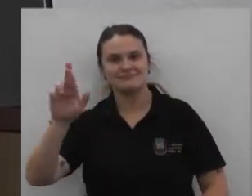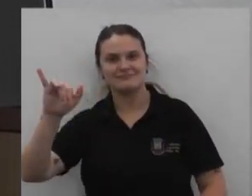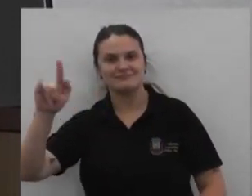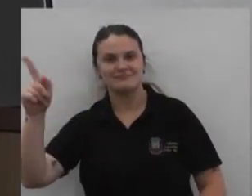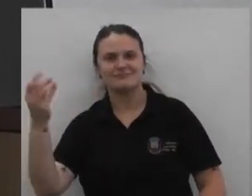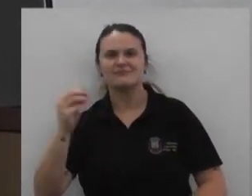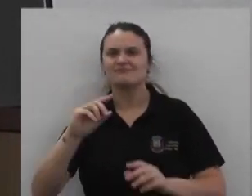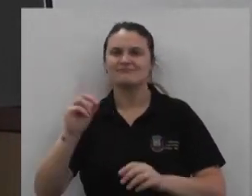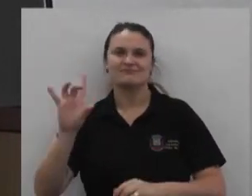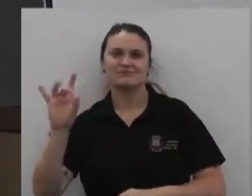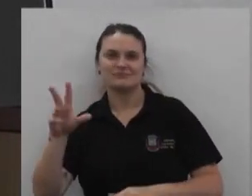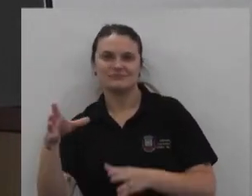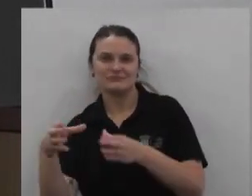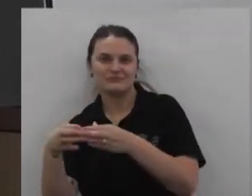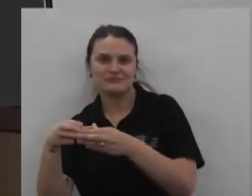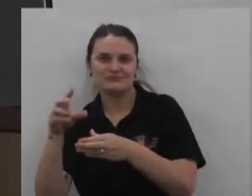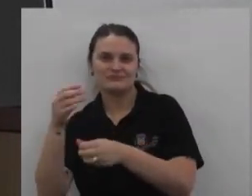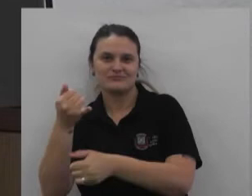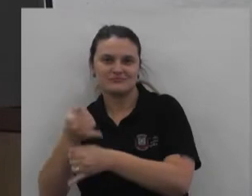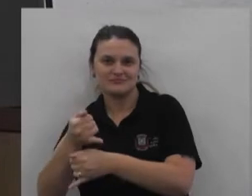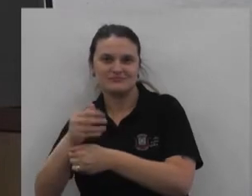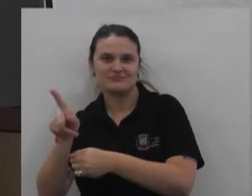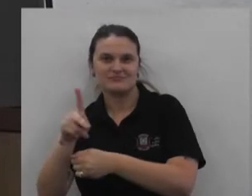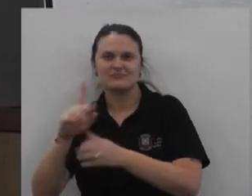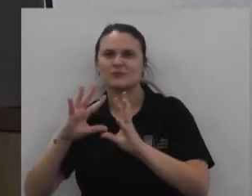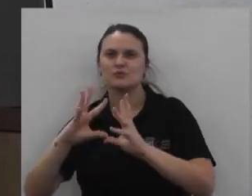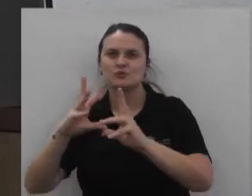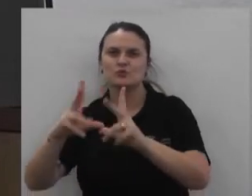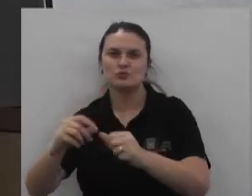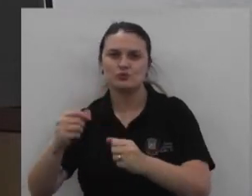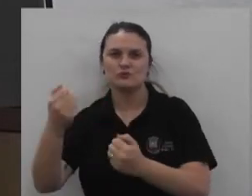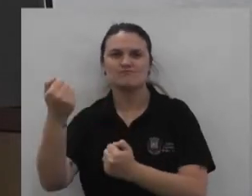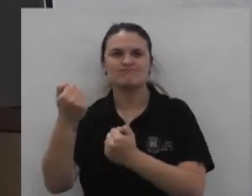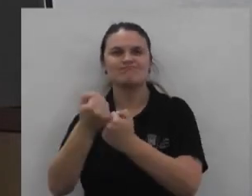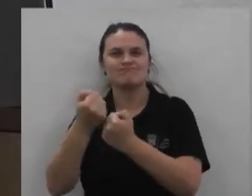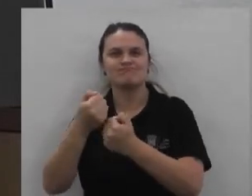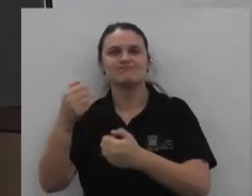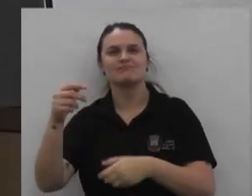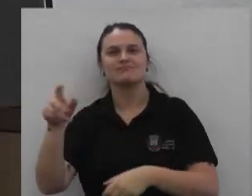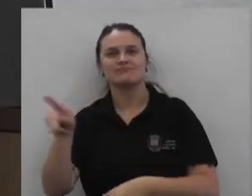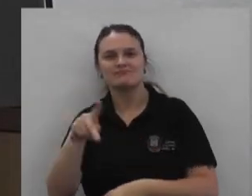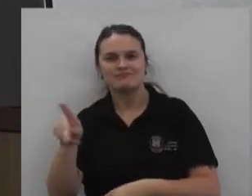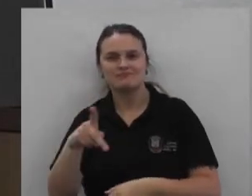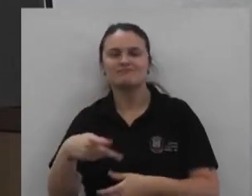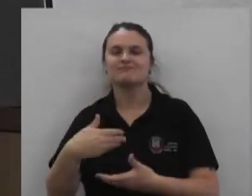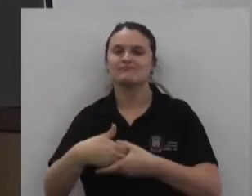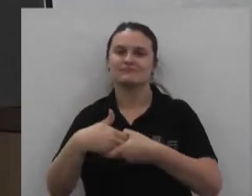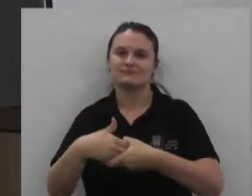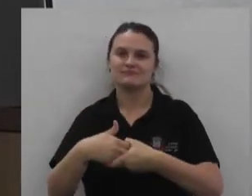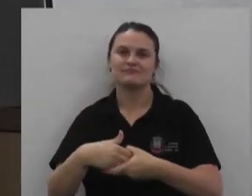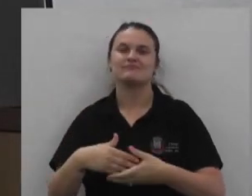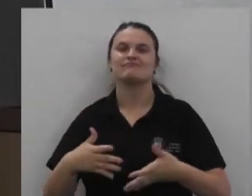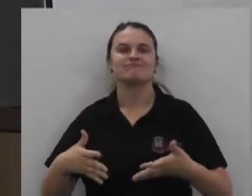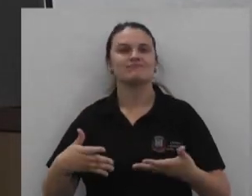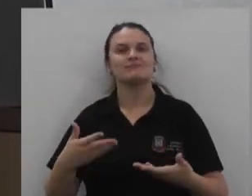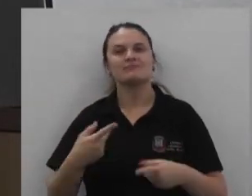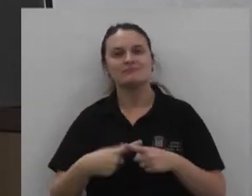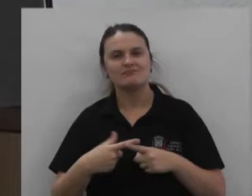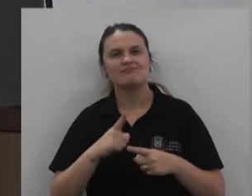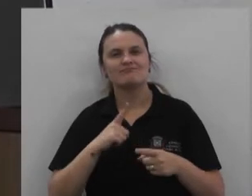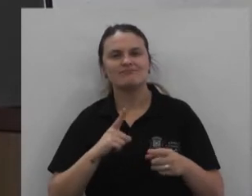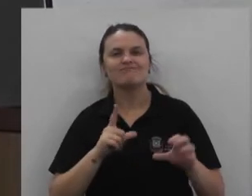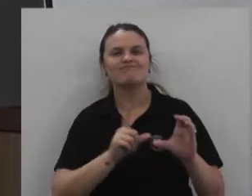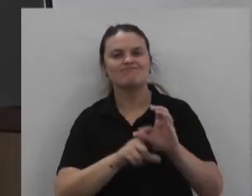Não só elas Mas toda a educação Está de parabéns A gente tem que enaltecer Esse trabalho que é feito lá Temos diversas